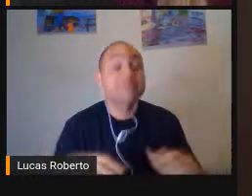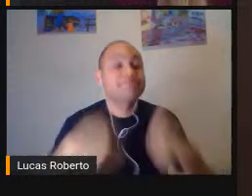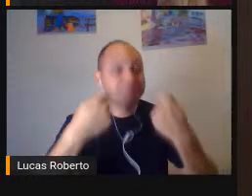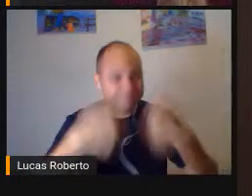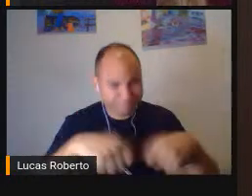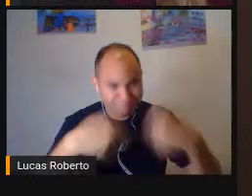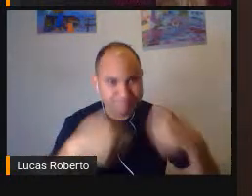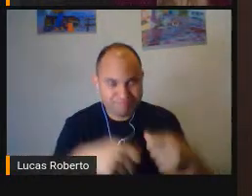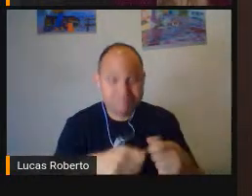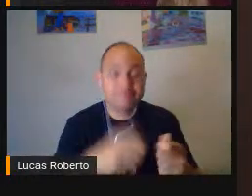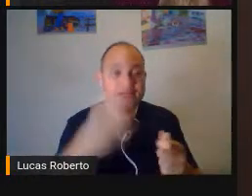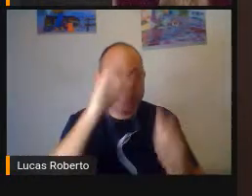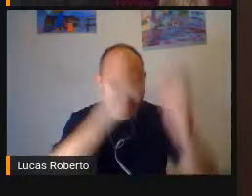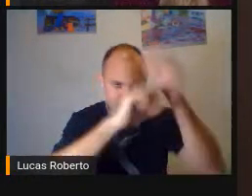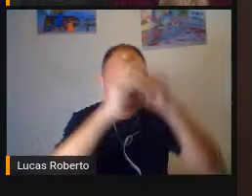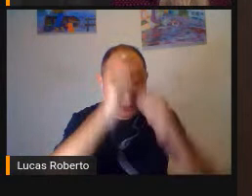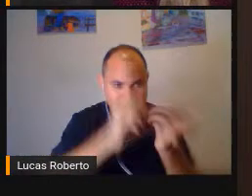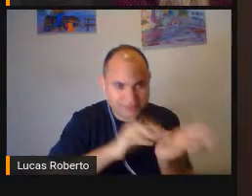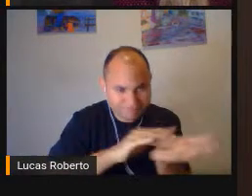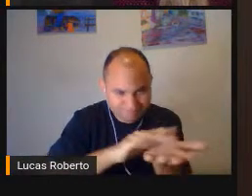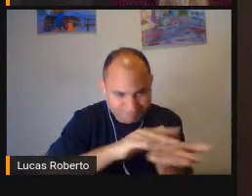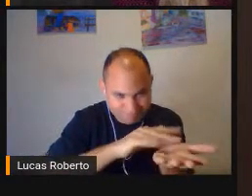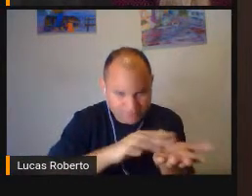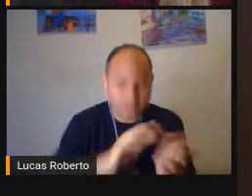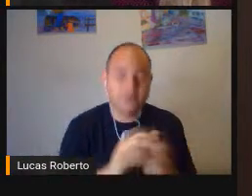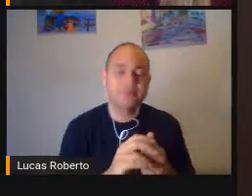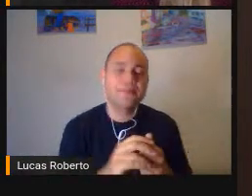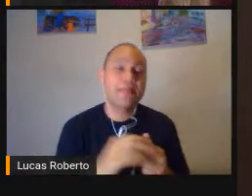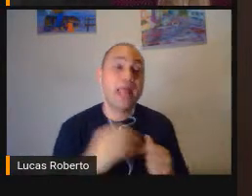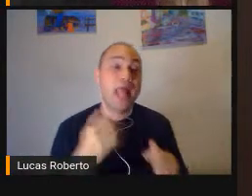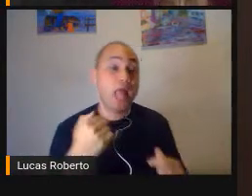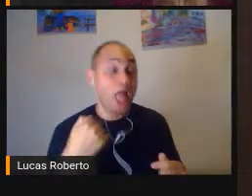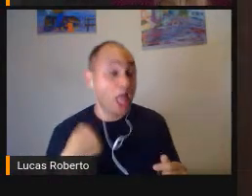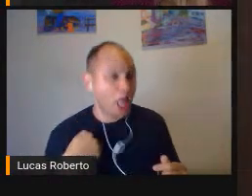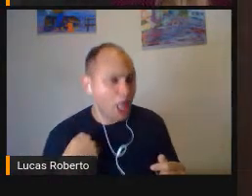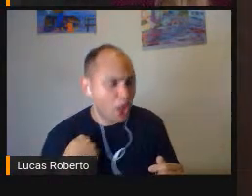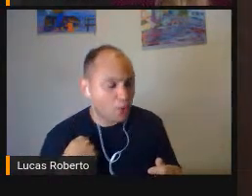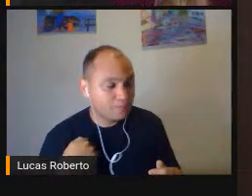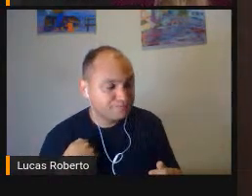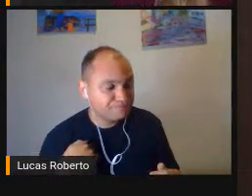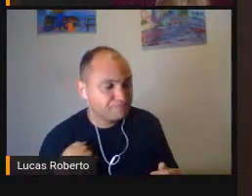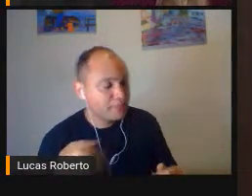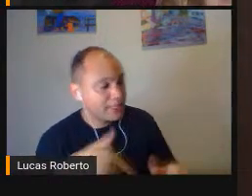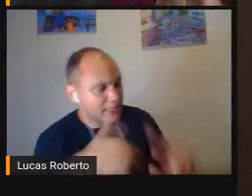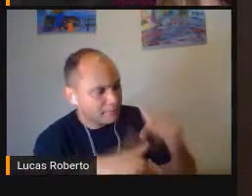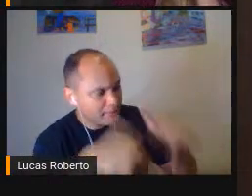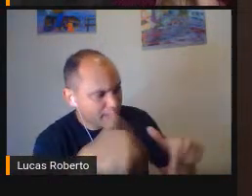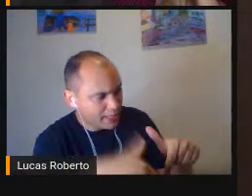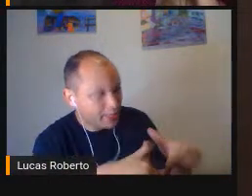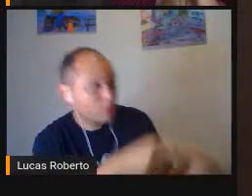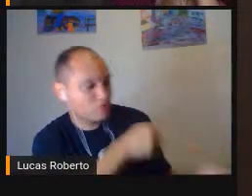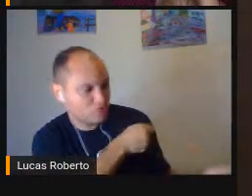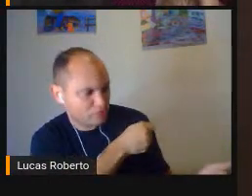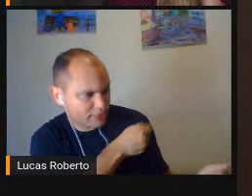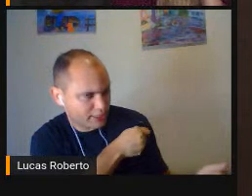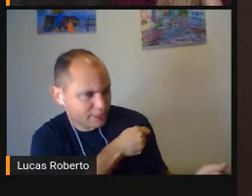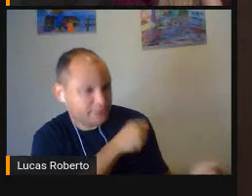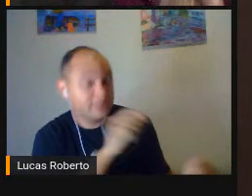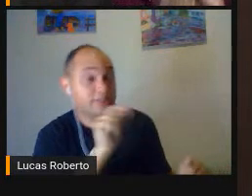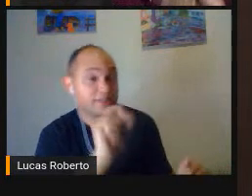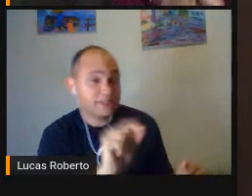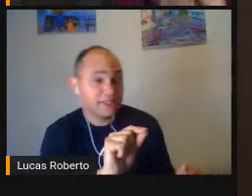Eu atendi Um estudante Uma vez Ele tinha Uma visão periférica Não tinha visão central